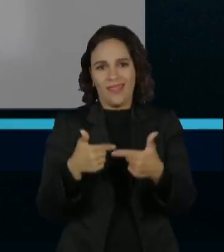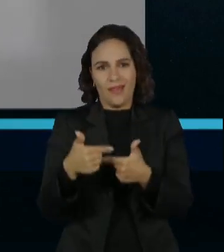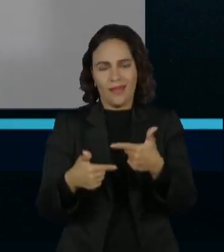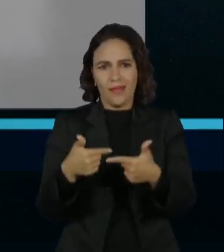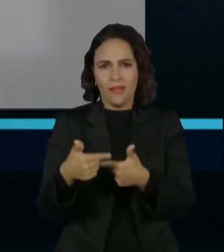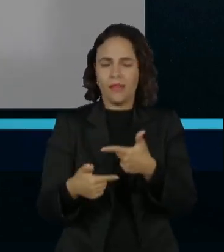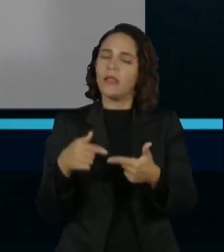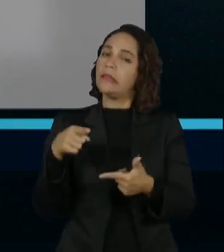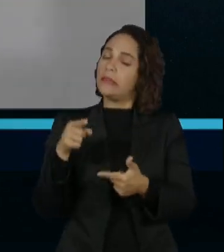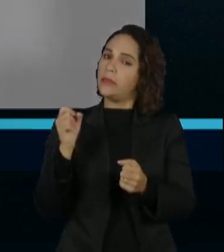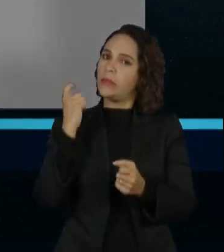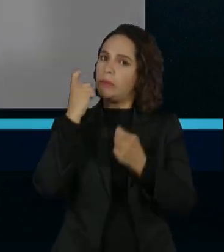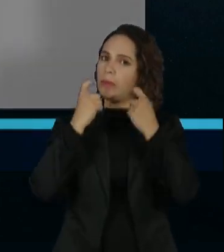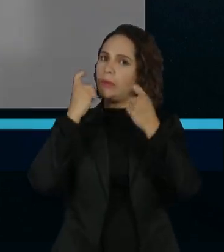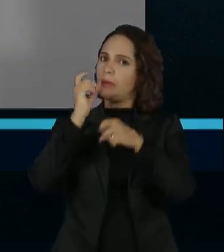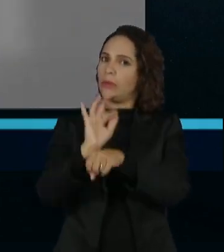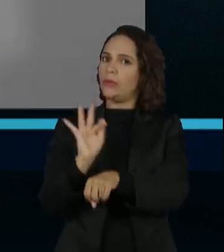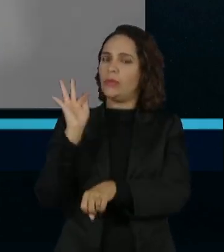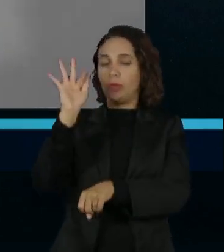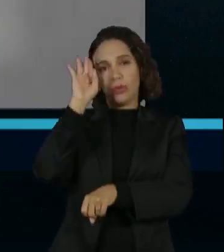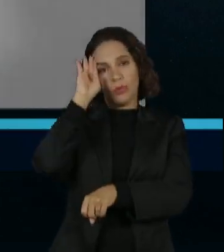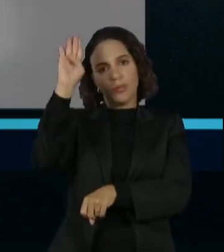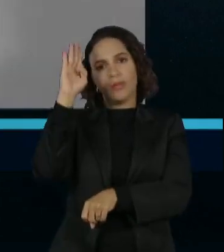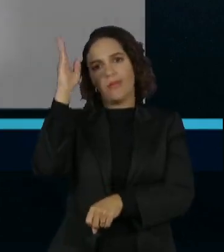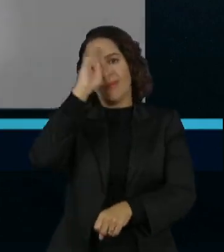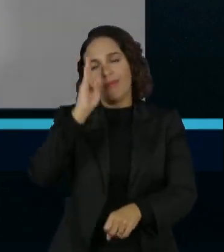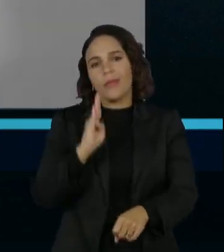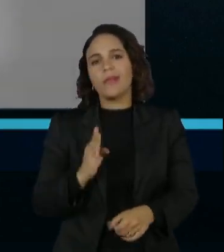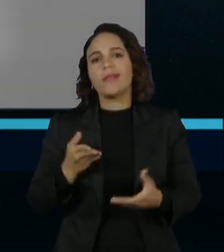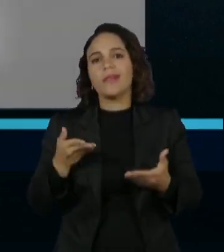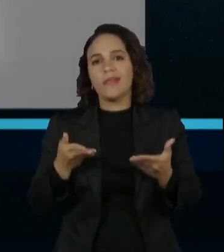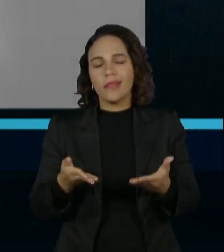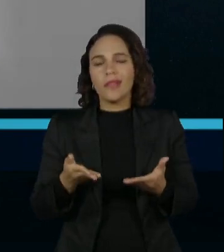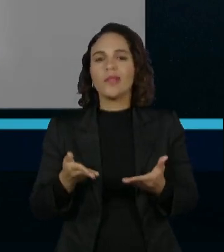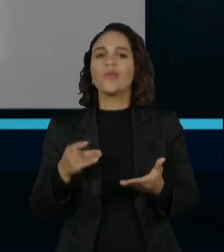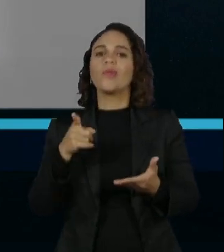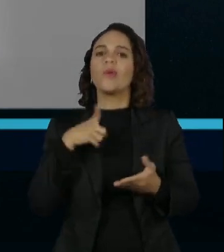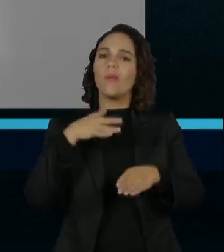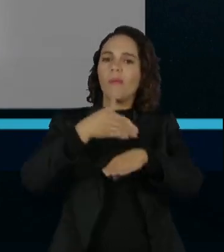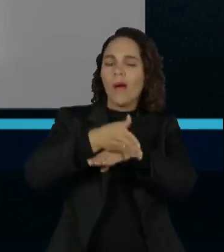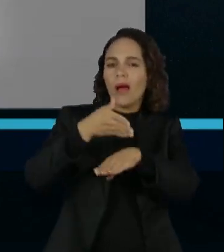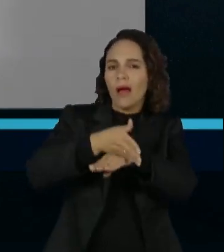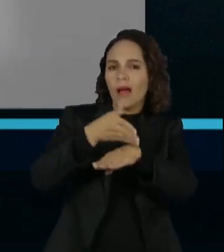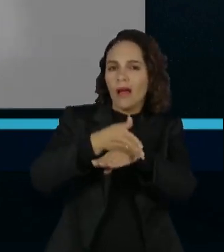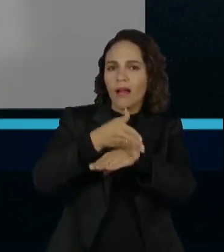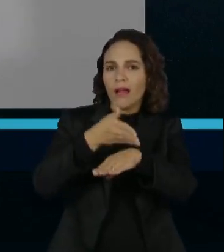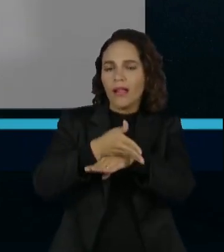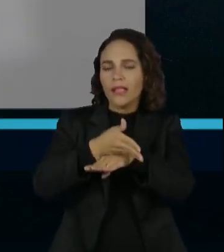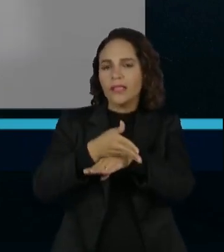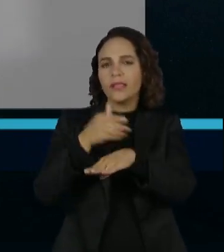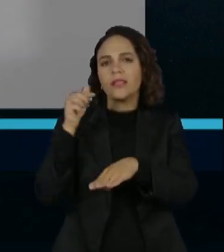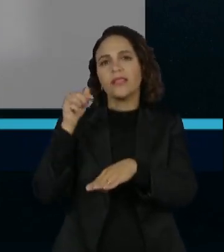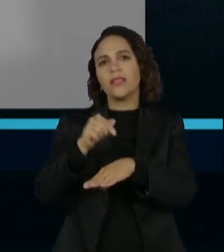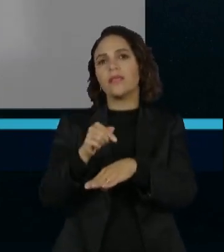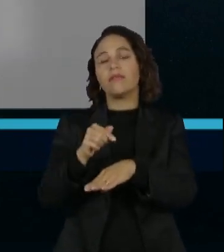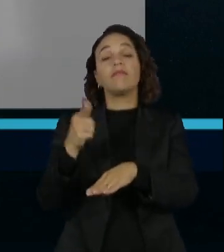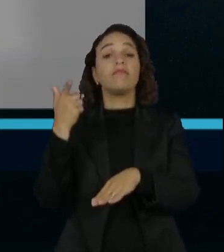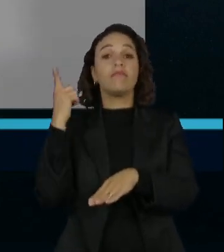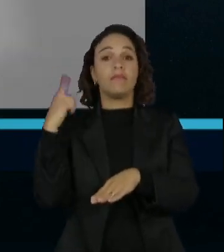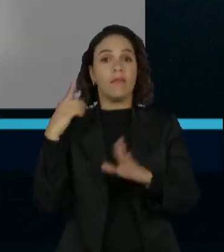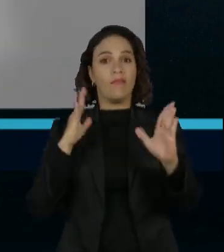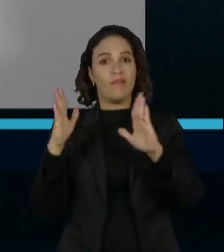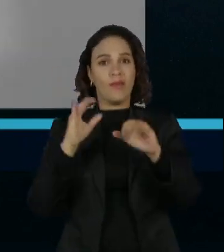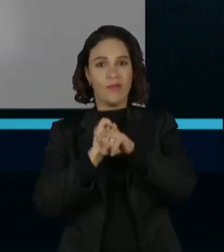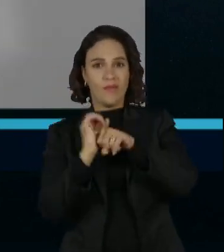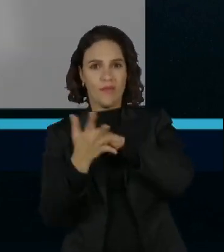é algo que pode ser preocupante, principalmente num país em que tem uma taxa de participação que não se recuperou dos níveis